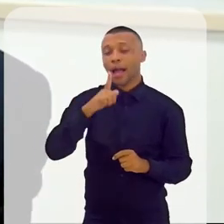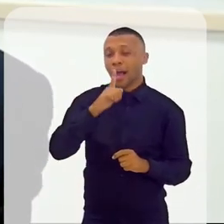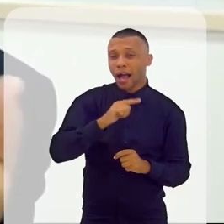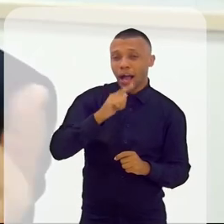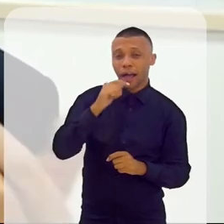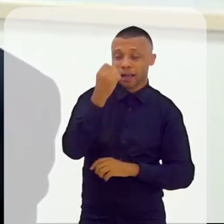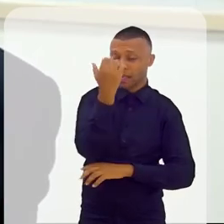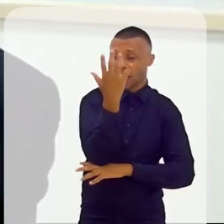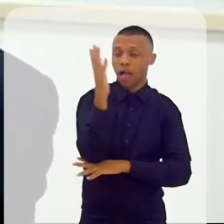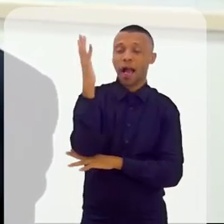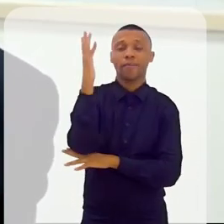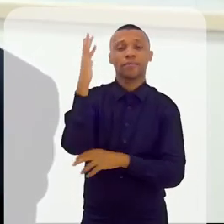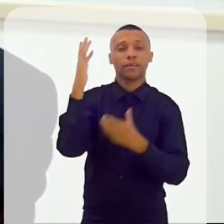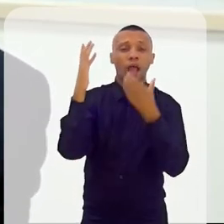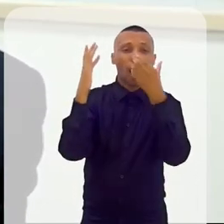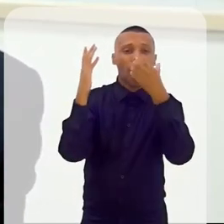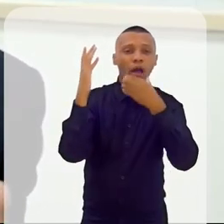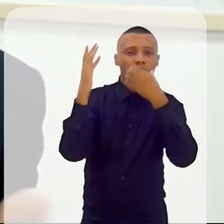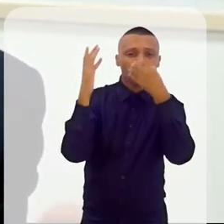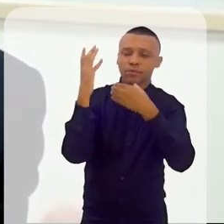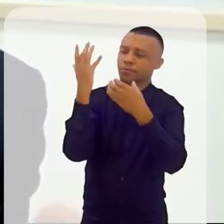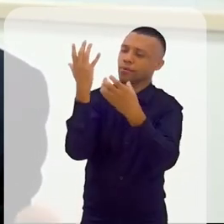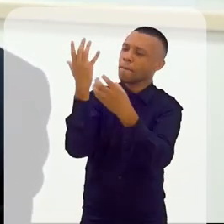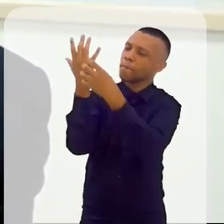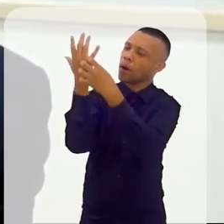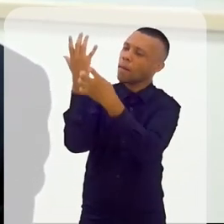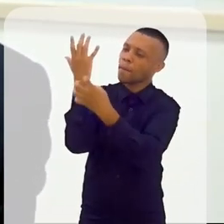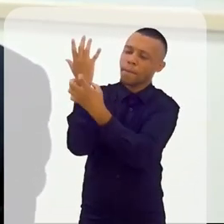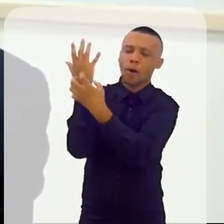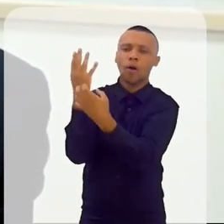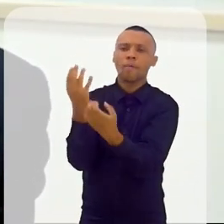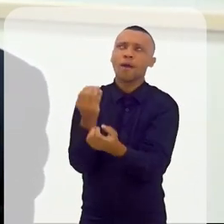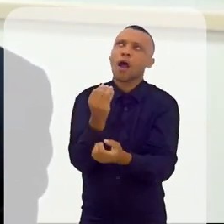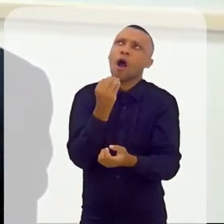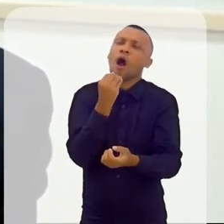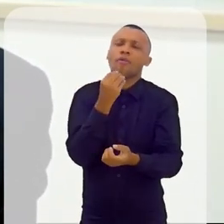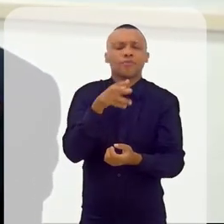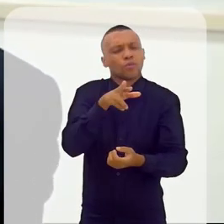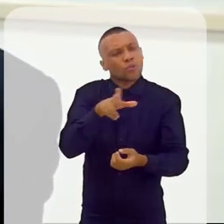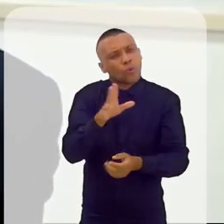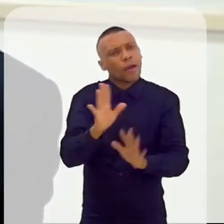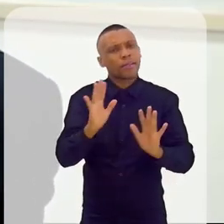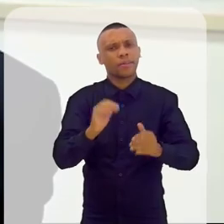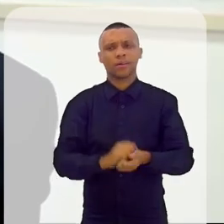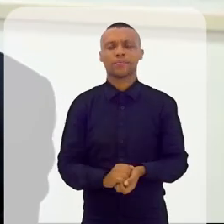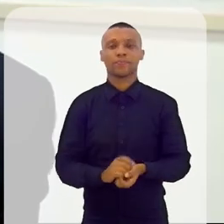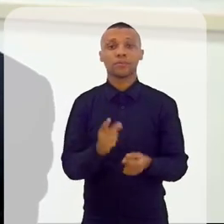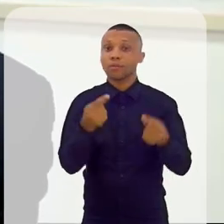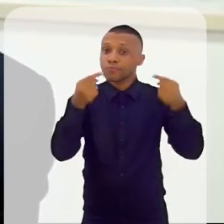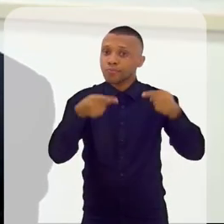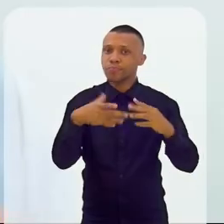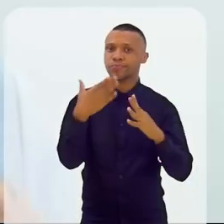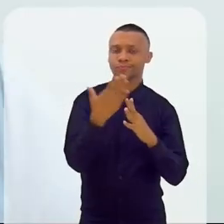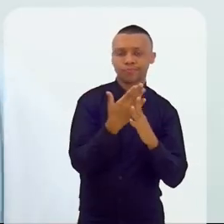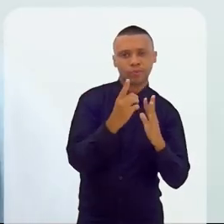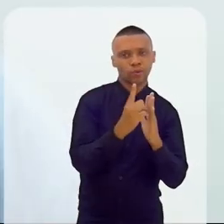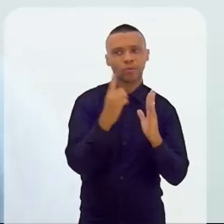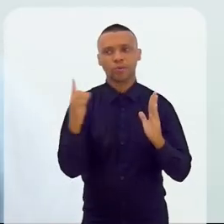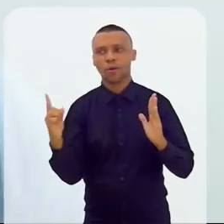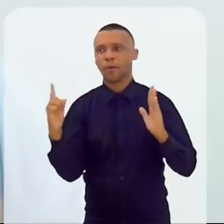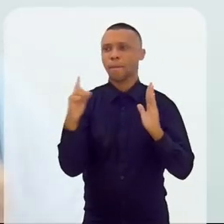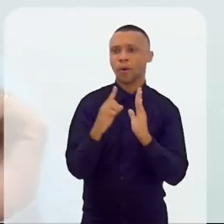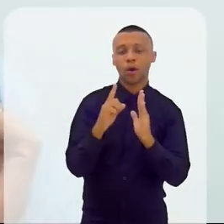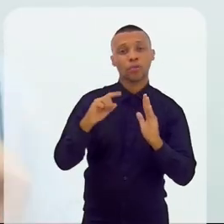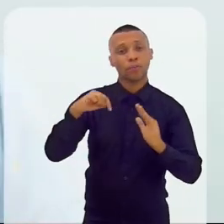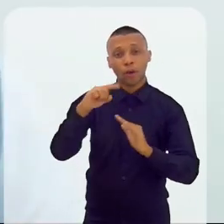coloquem árvores frutíferas. Estou falando coisas óbvias, mas não se está fazendo o óbvio. E esse é um grande desafio. A gente vai fazer um